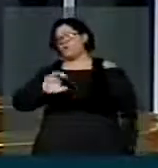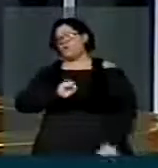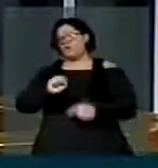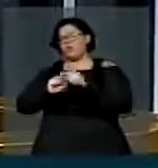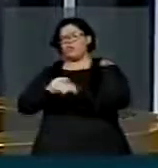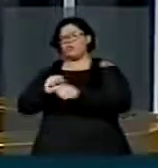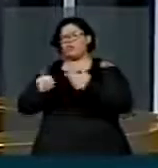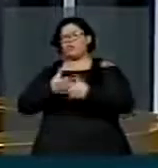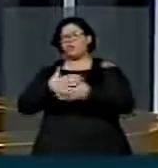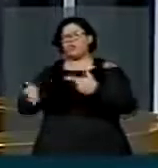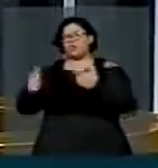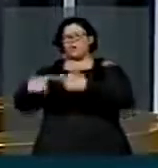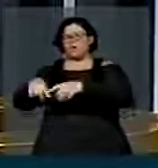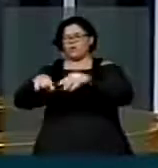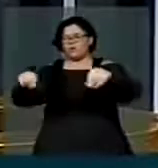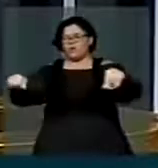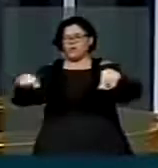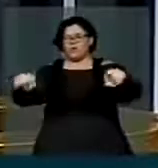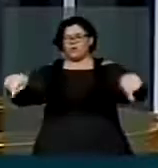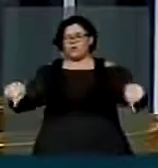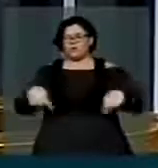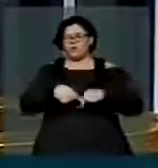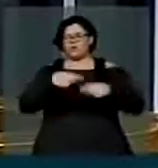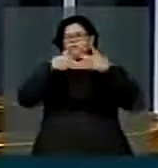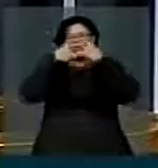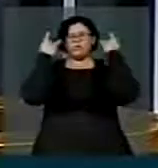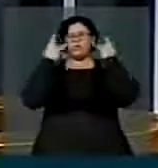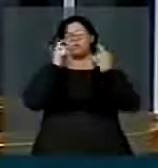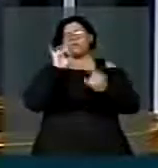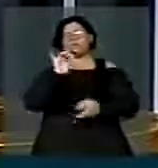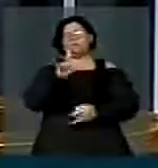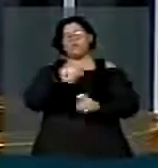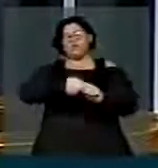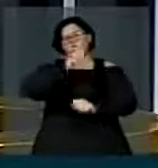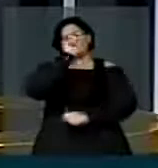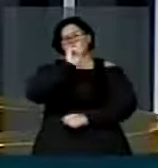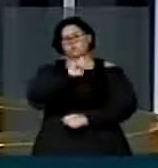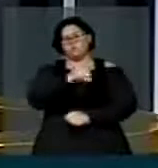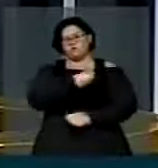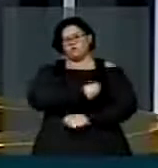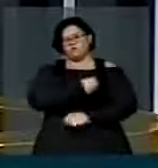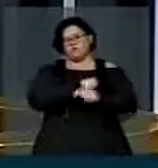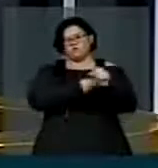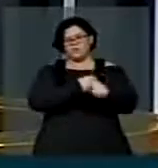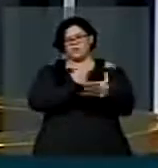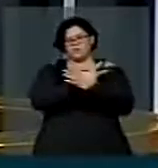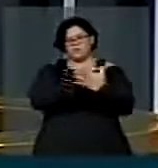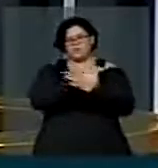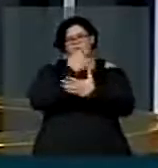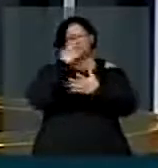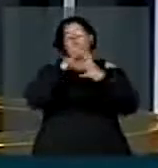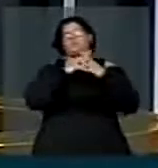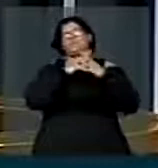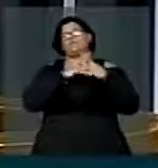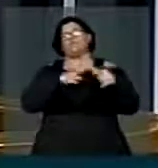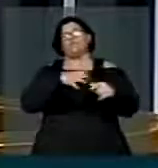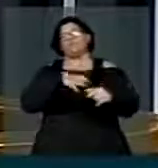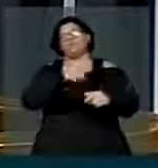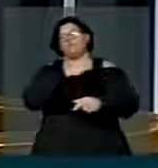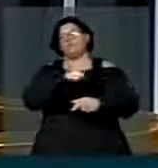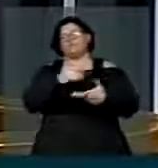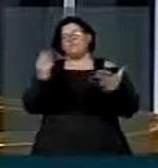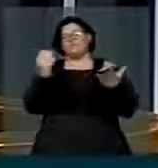deve servir ao capital e ao lucro. Quem vive nele é visto como estorvo. Deve ser retirado,